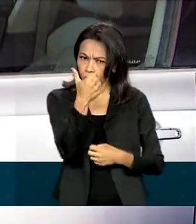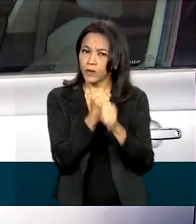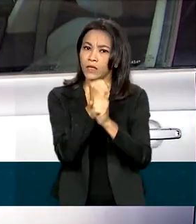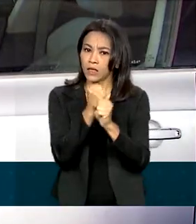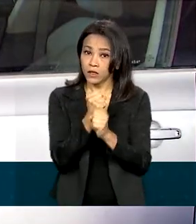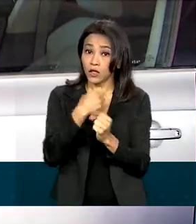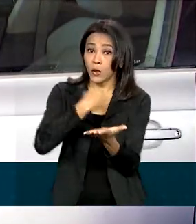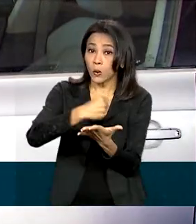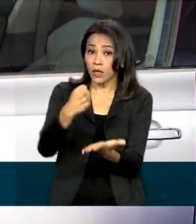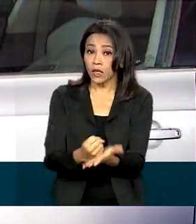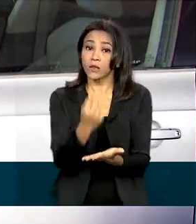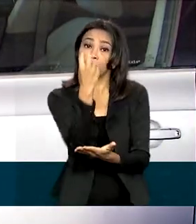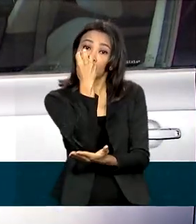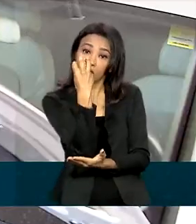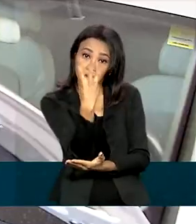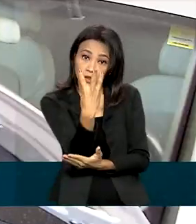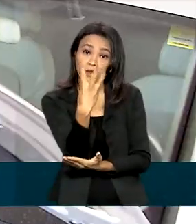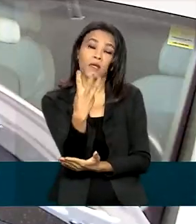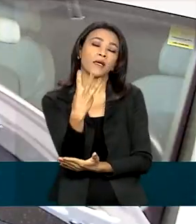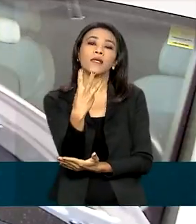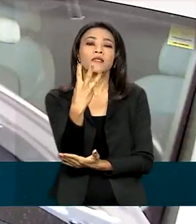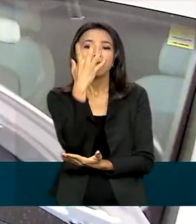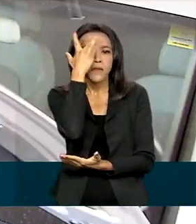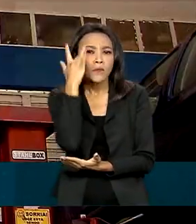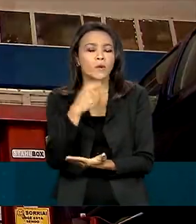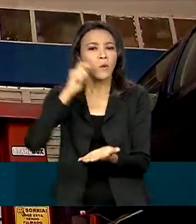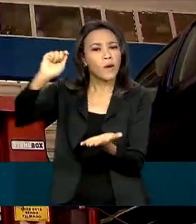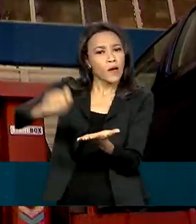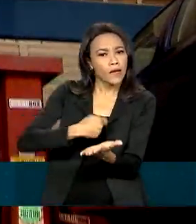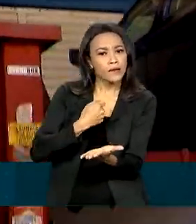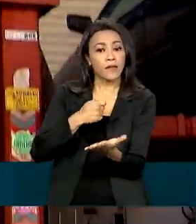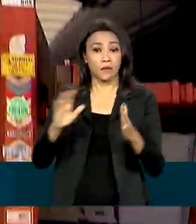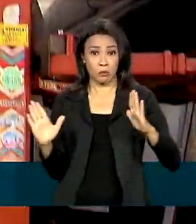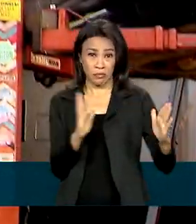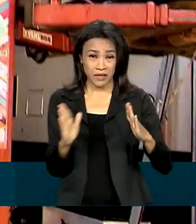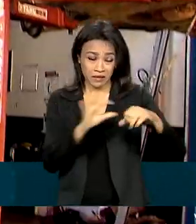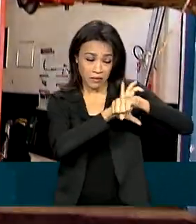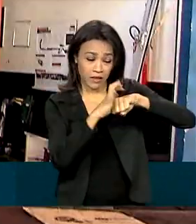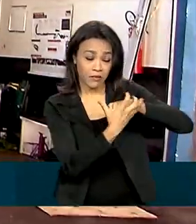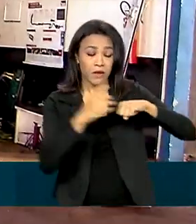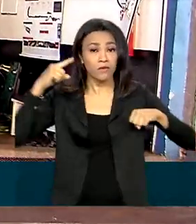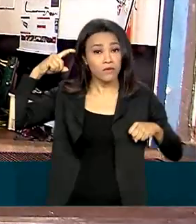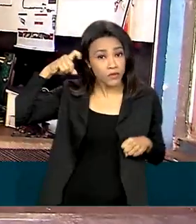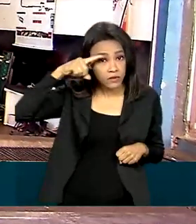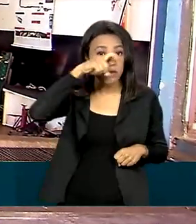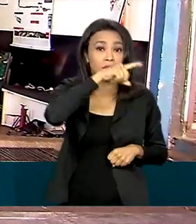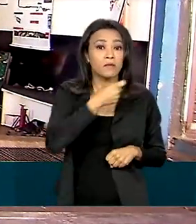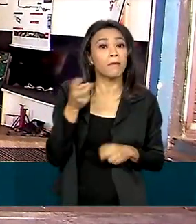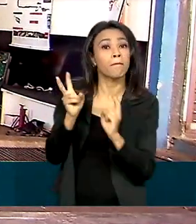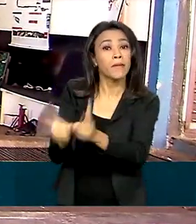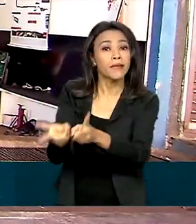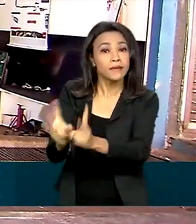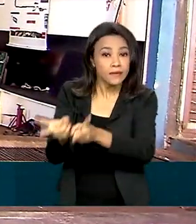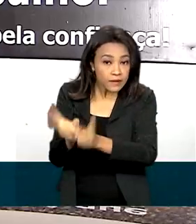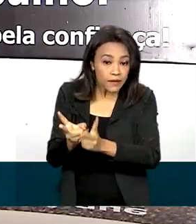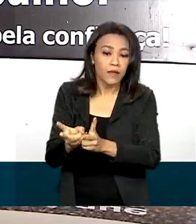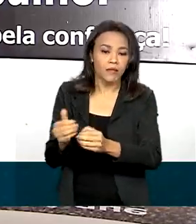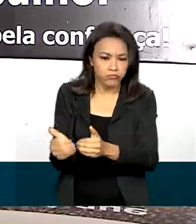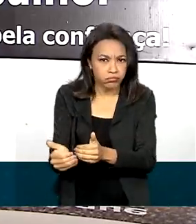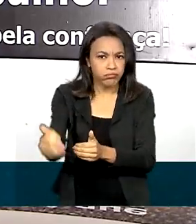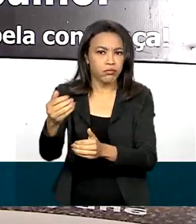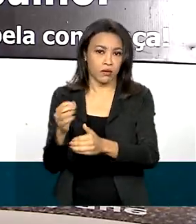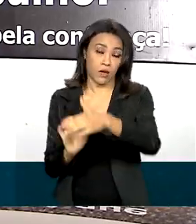funcionários com carteira assinada. Durante a pandemia, passou por muita dificuldade. Para manter o negócio de pé,